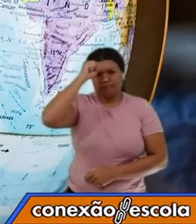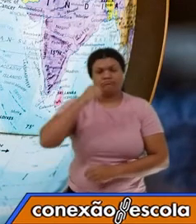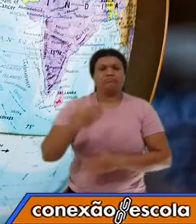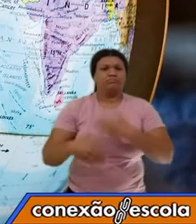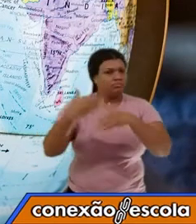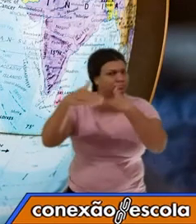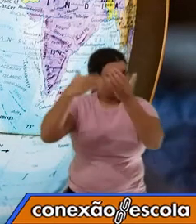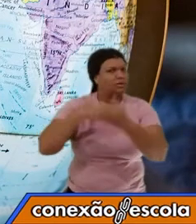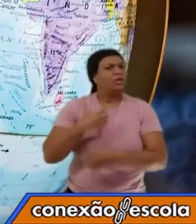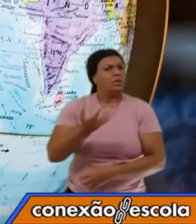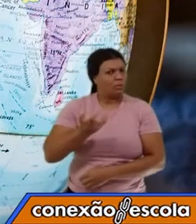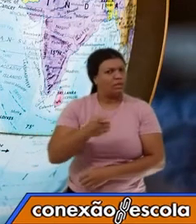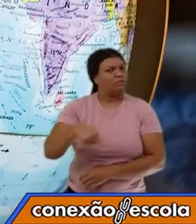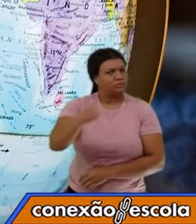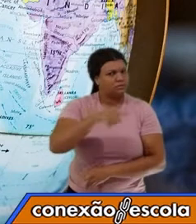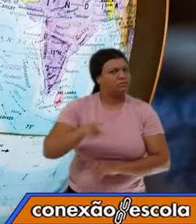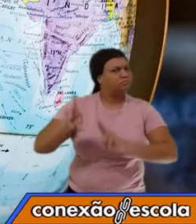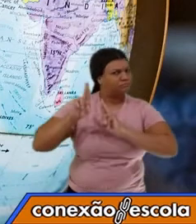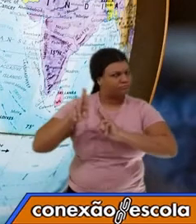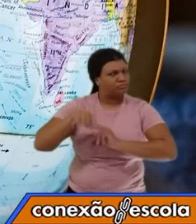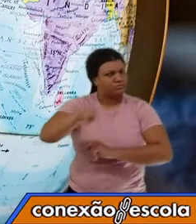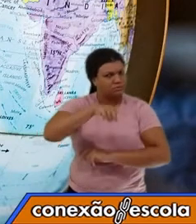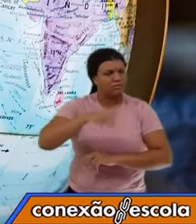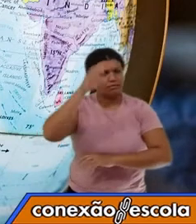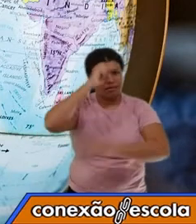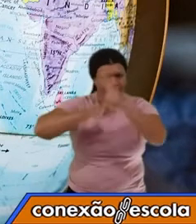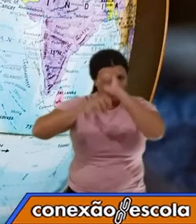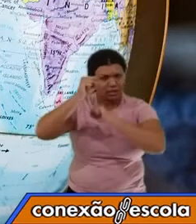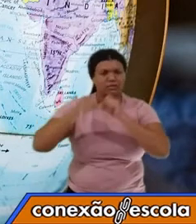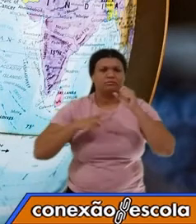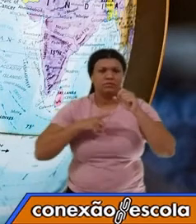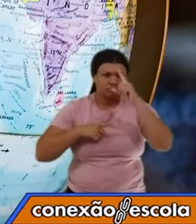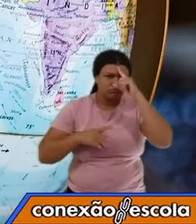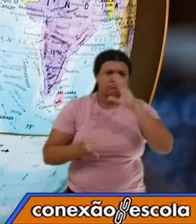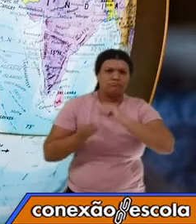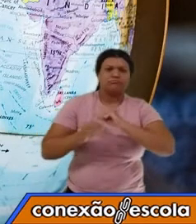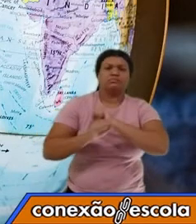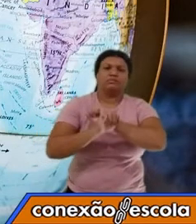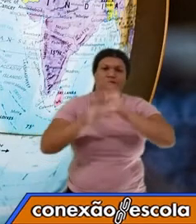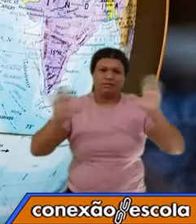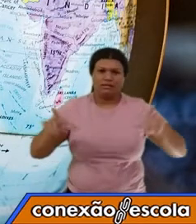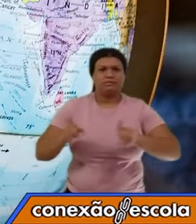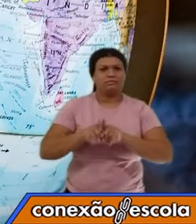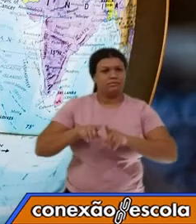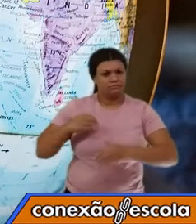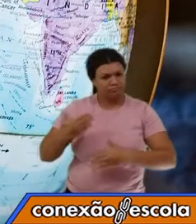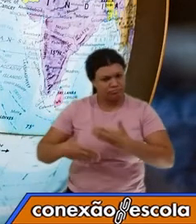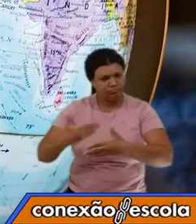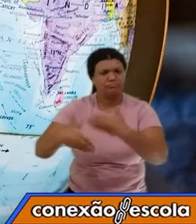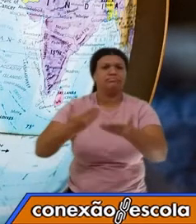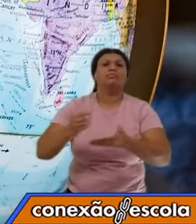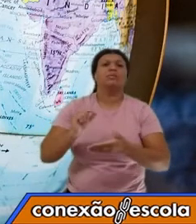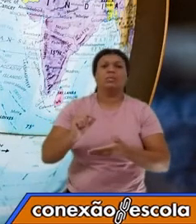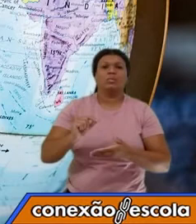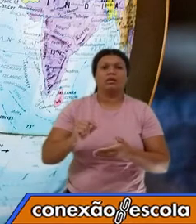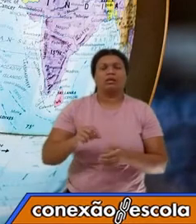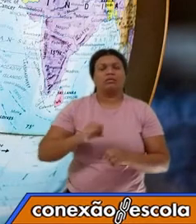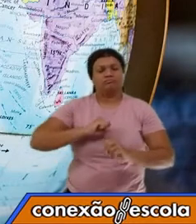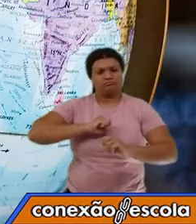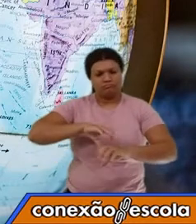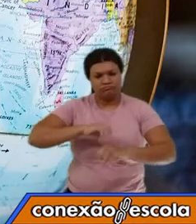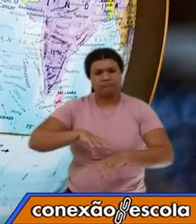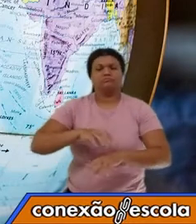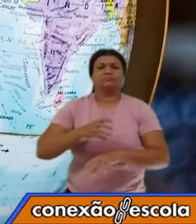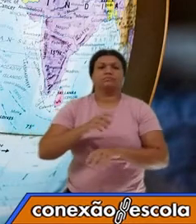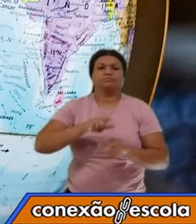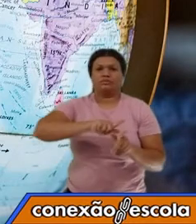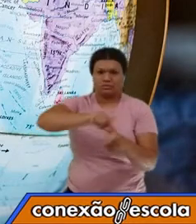você aprenda, certo moçada? Eu quero que você compreenda e eu quero que você avance no estudo da Geografia.